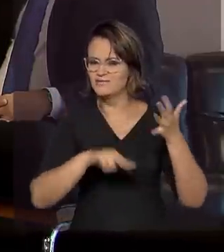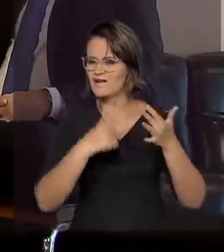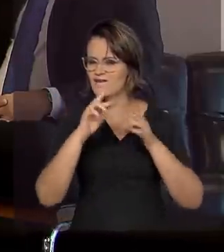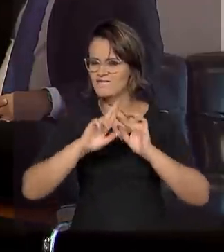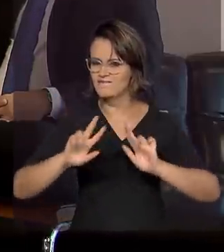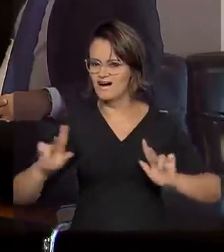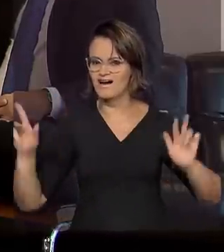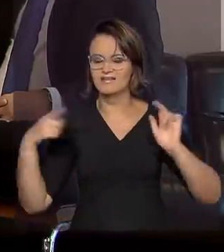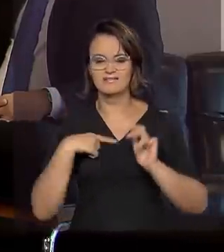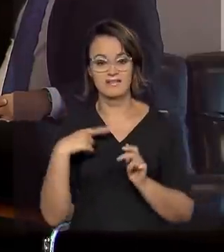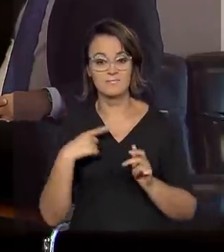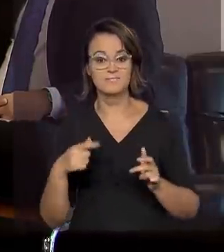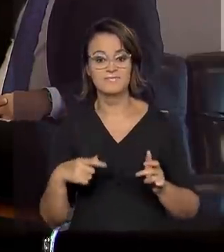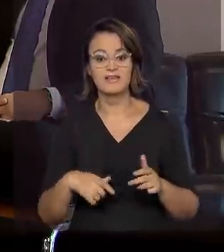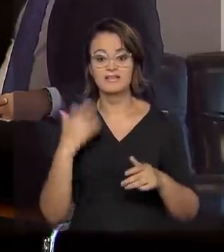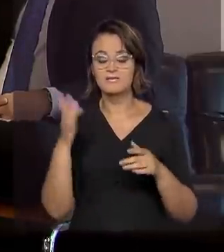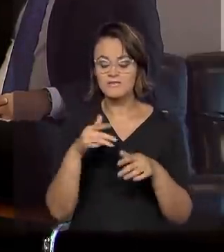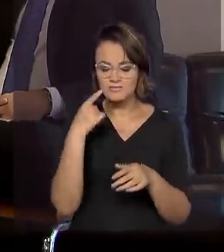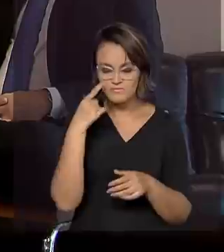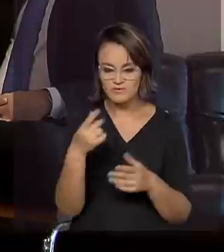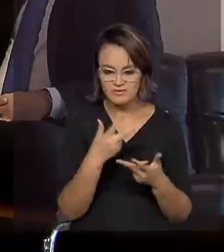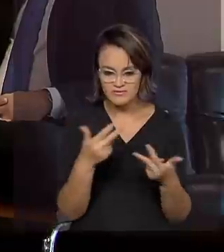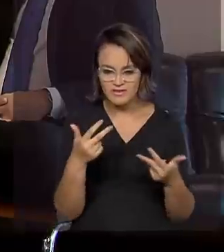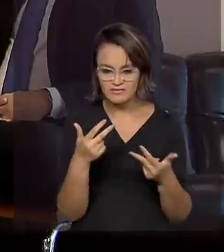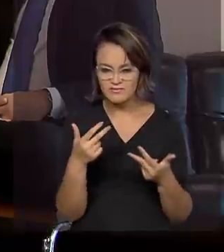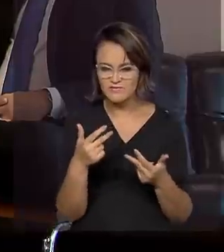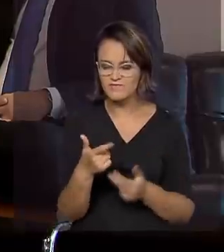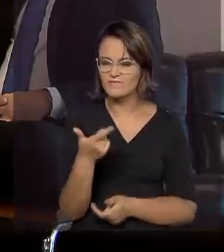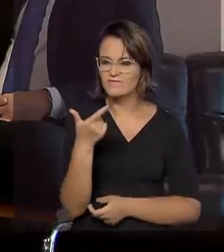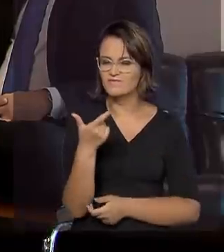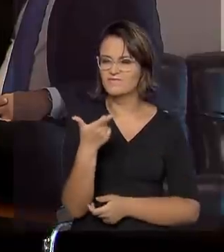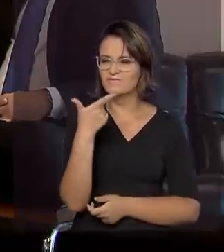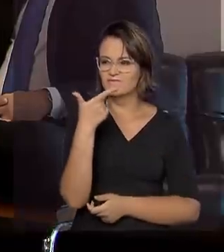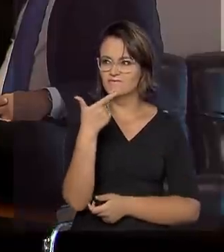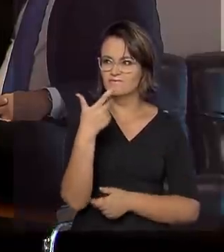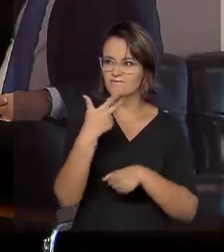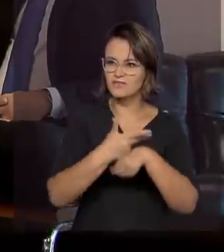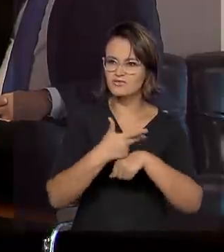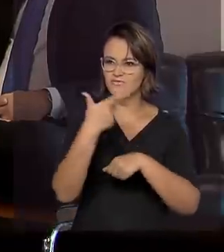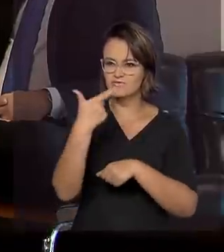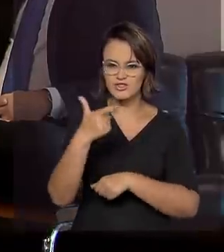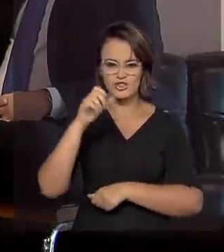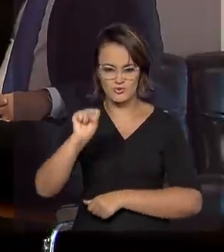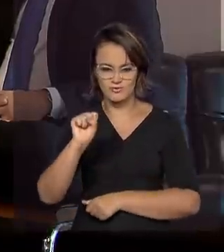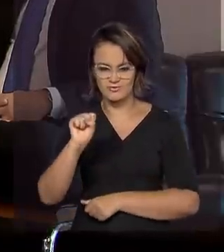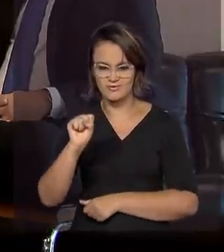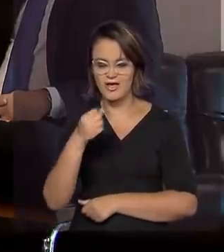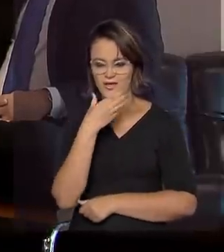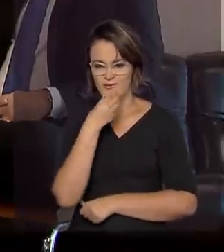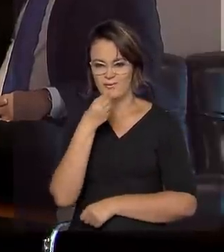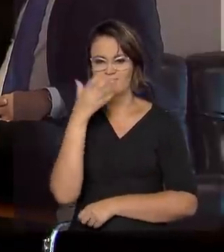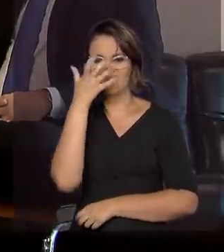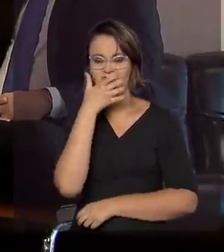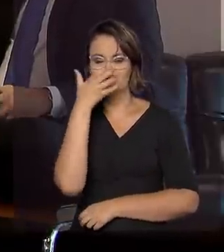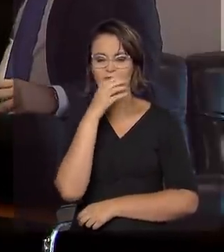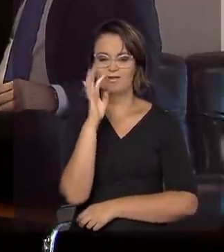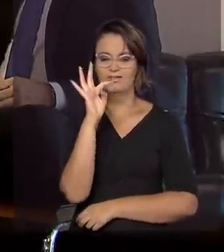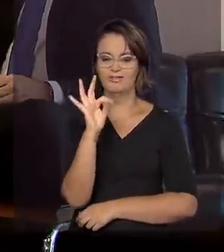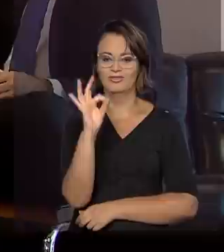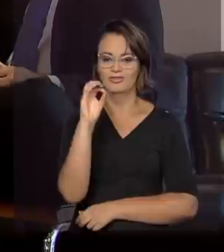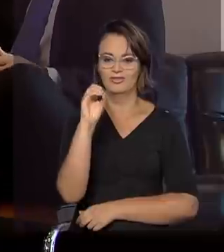disponibilizamos um conjunto de 28 vídeos em que Toquinho, um artista